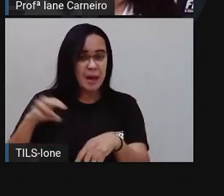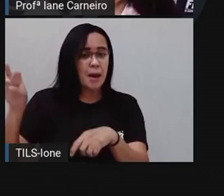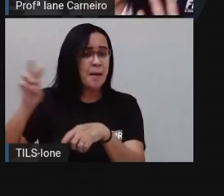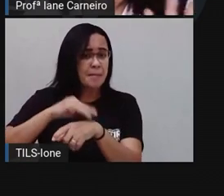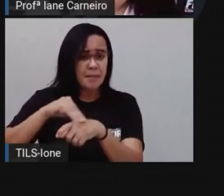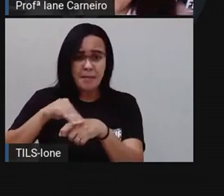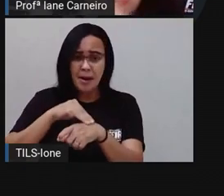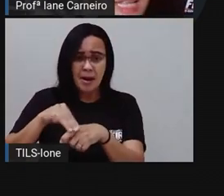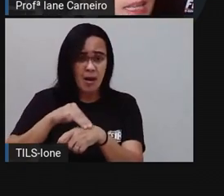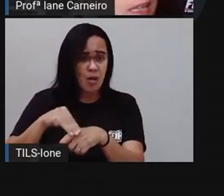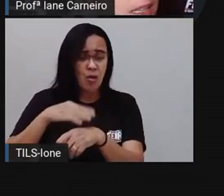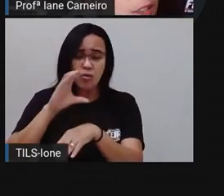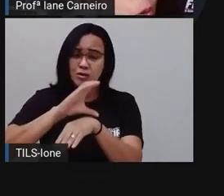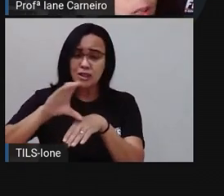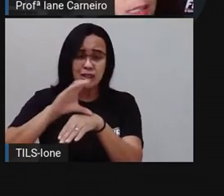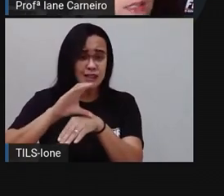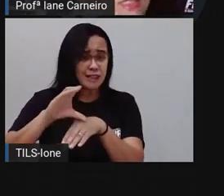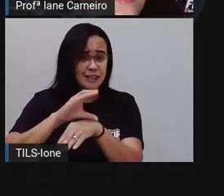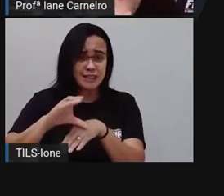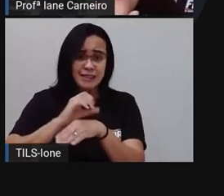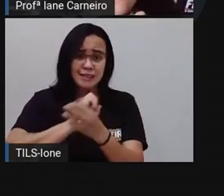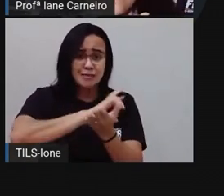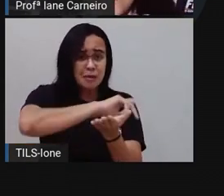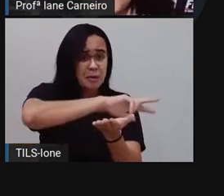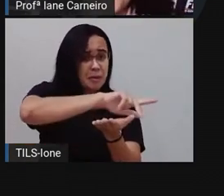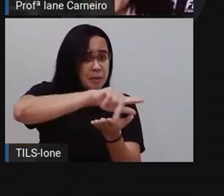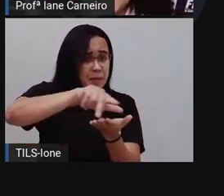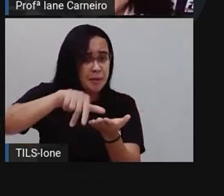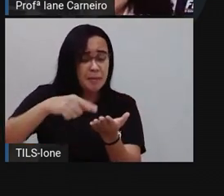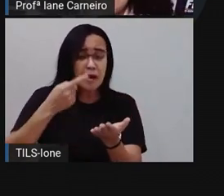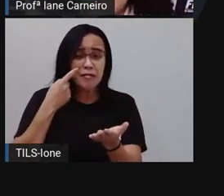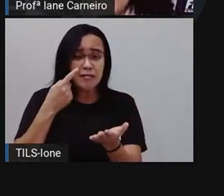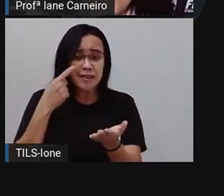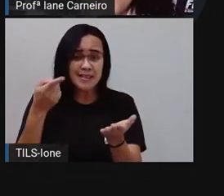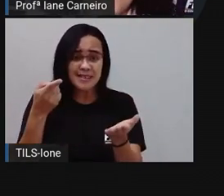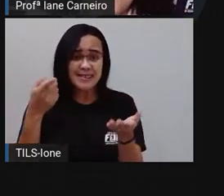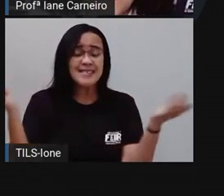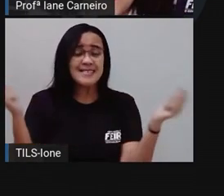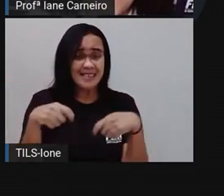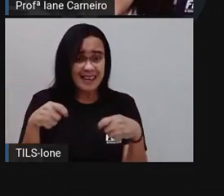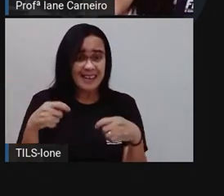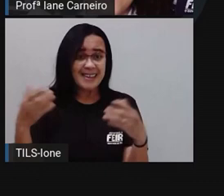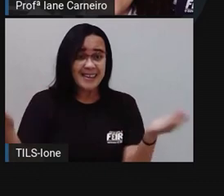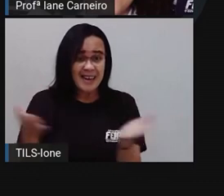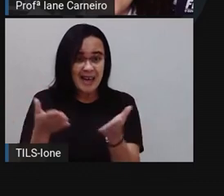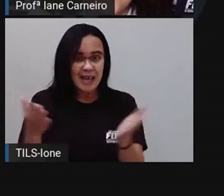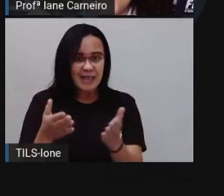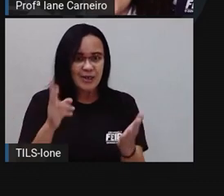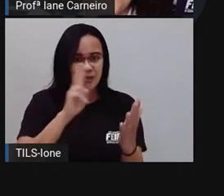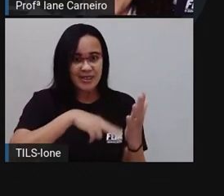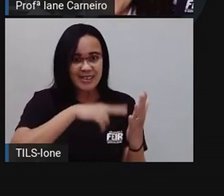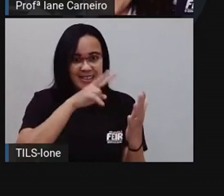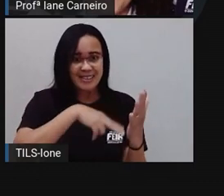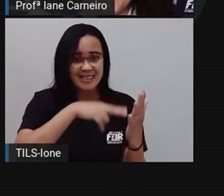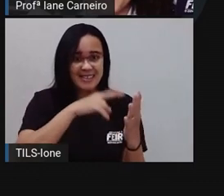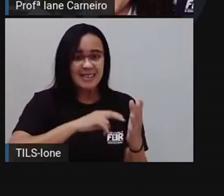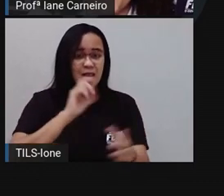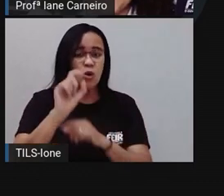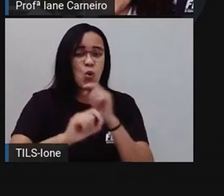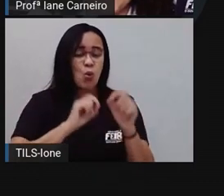a gente vê o cinza, né? Todas as outras cores, tá certo? E agora a gente vai ler aqui, ó, sobre